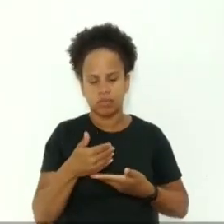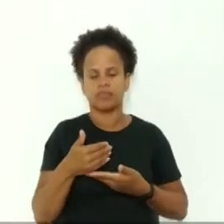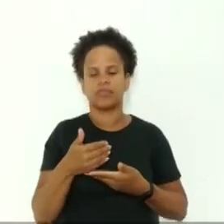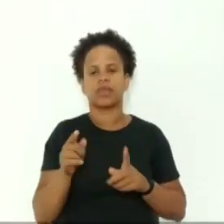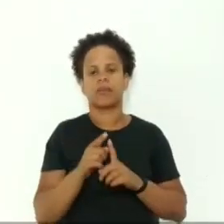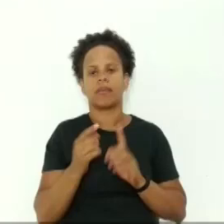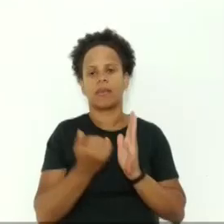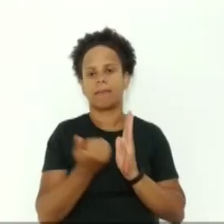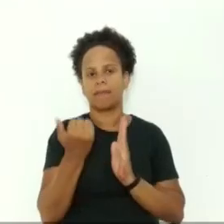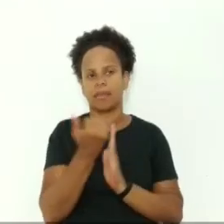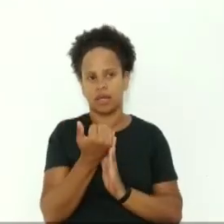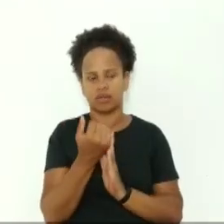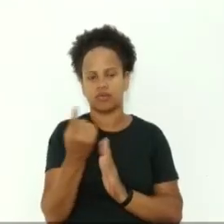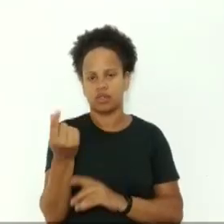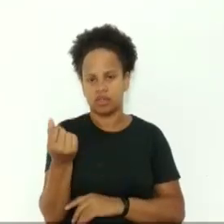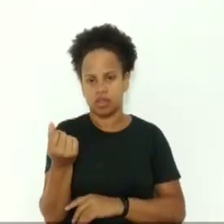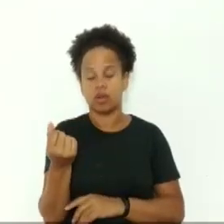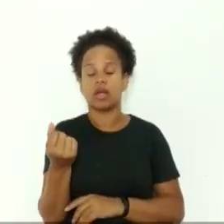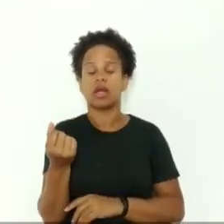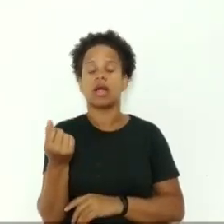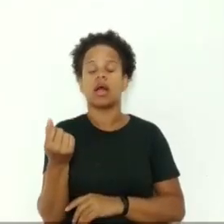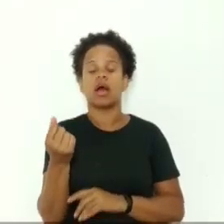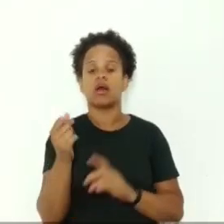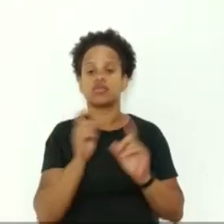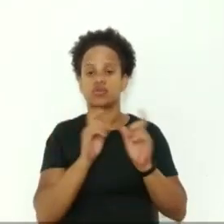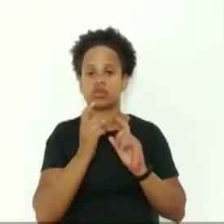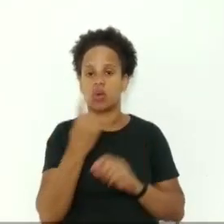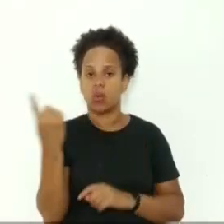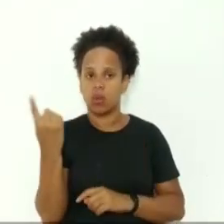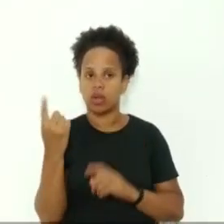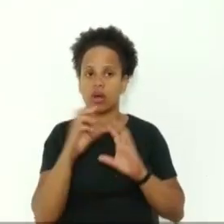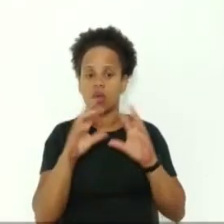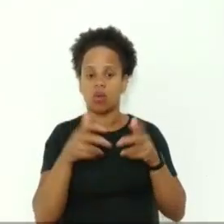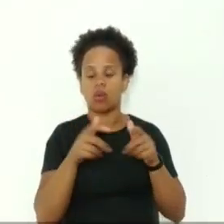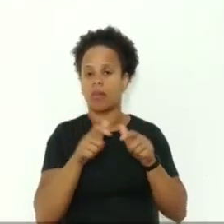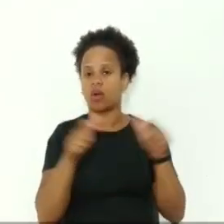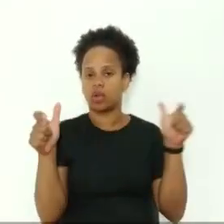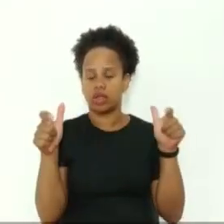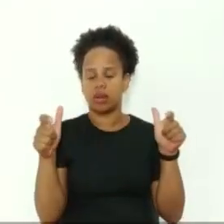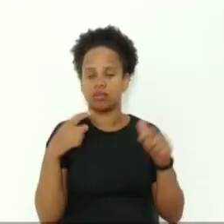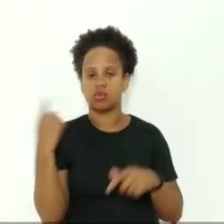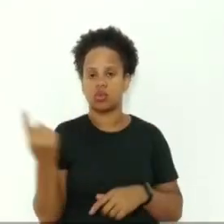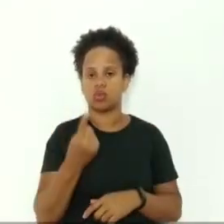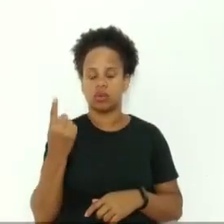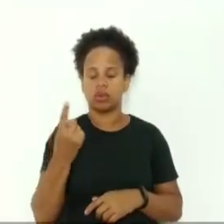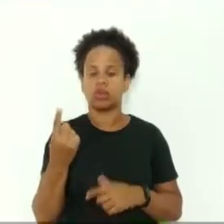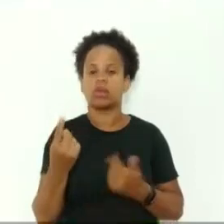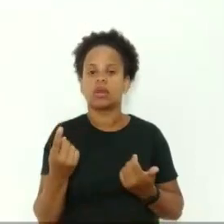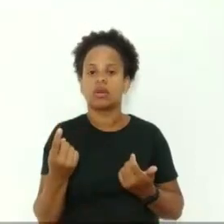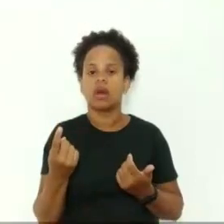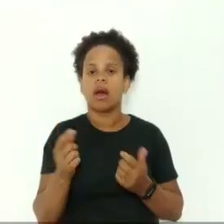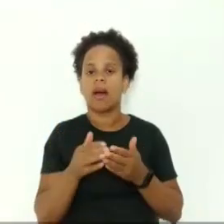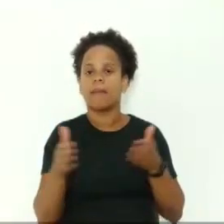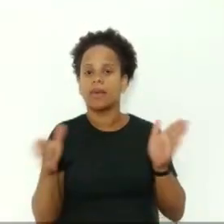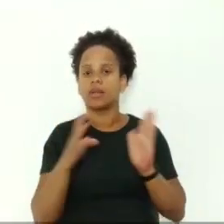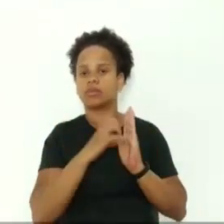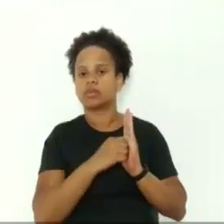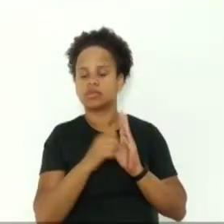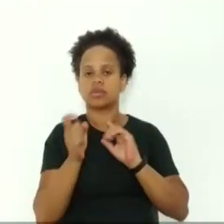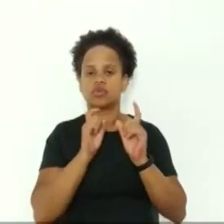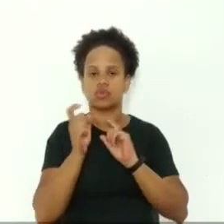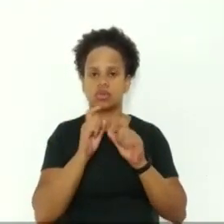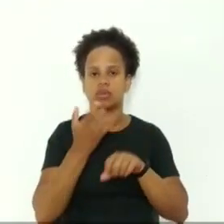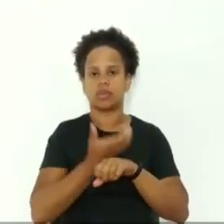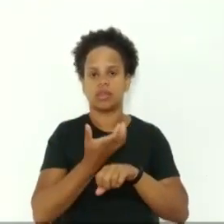discussão e a votação são únicas, coro a maioria absoluta. aberto o painel para inscrição, para discussão da matéria.